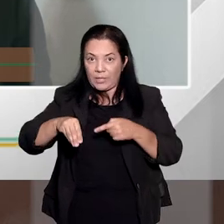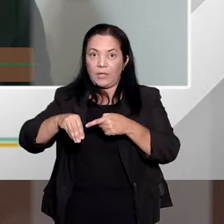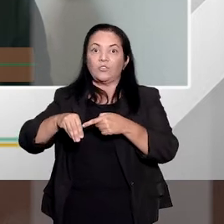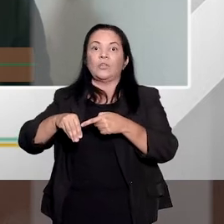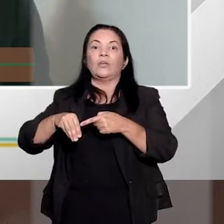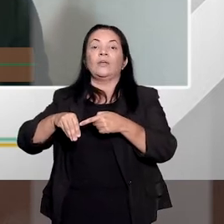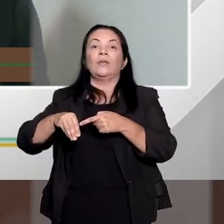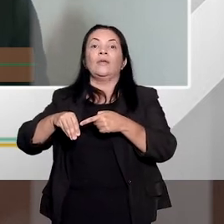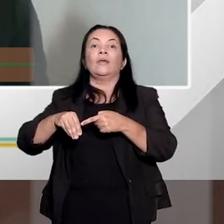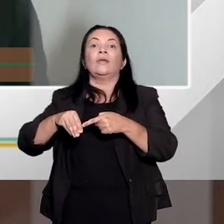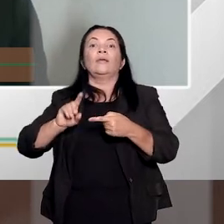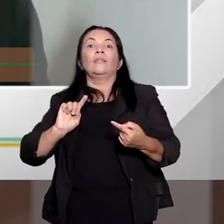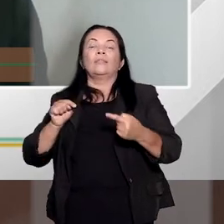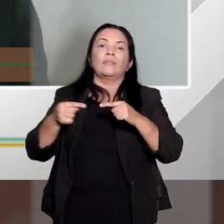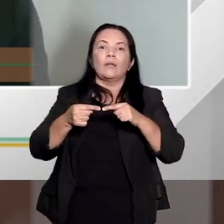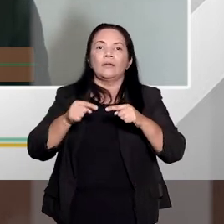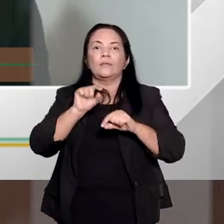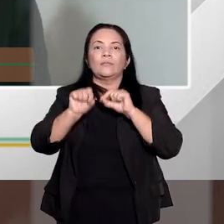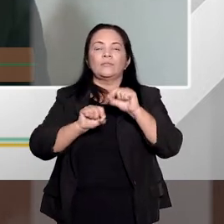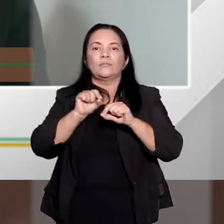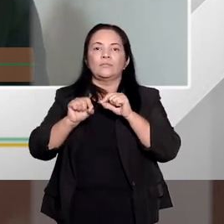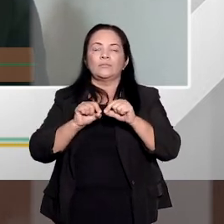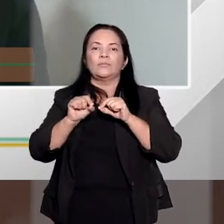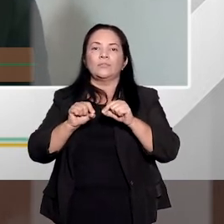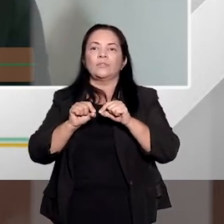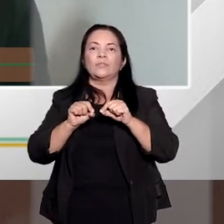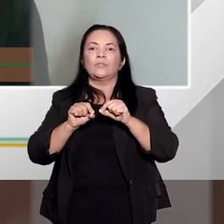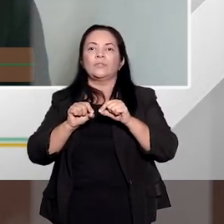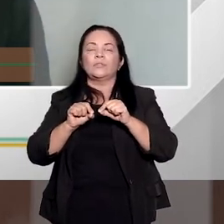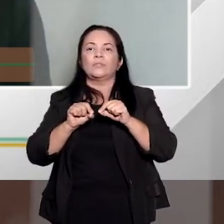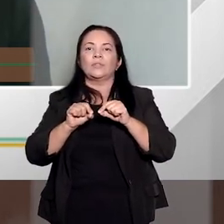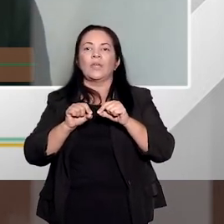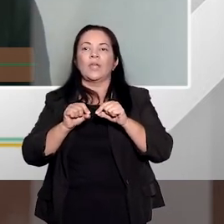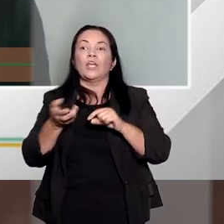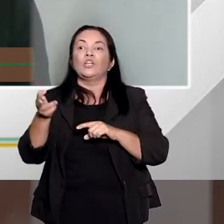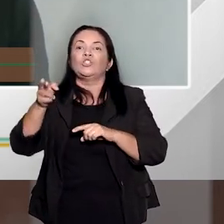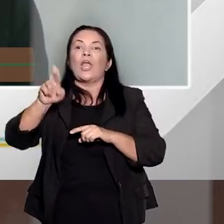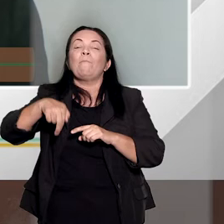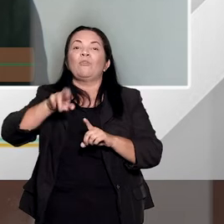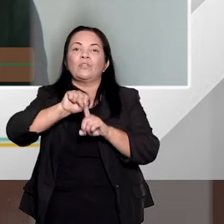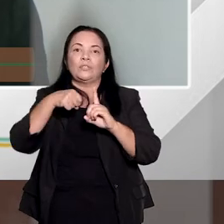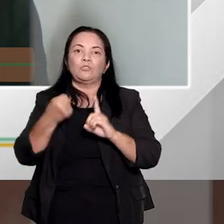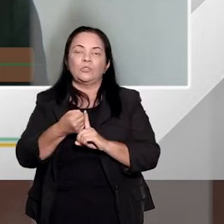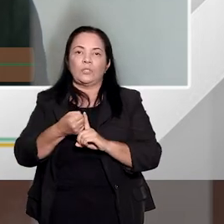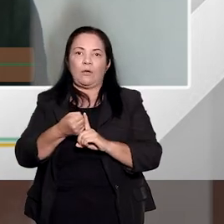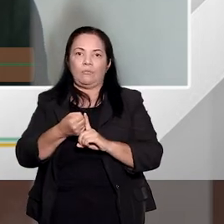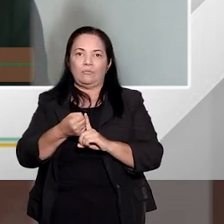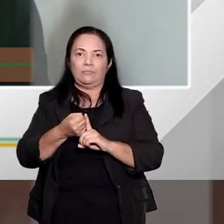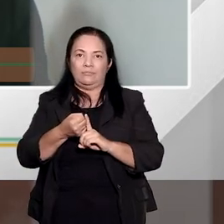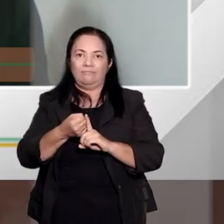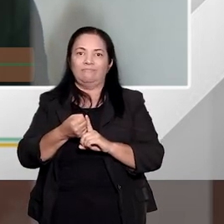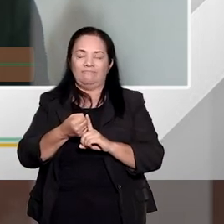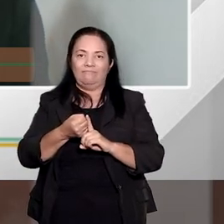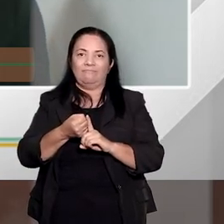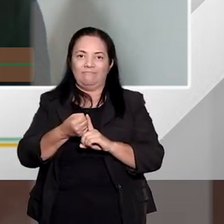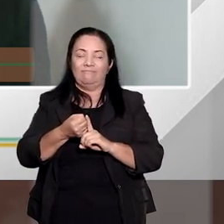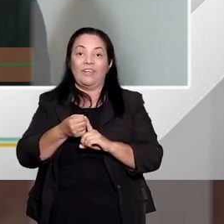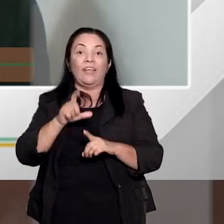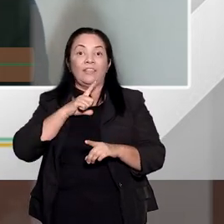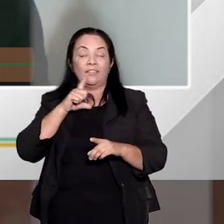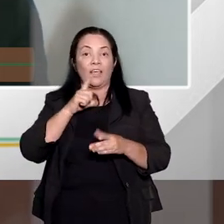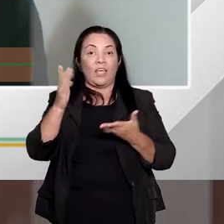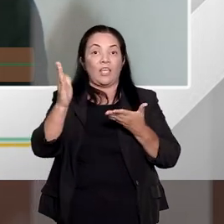tem a ver aqui com o grau de reprovabilidade. O grau de reprovabilidade tem